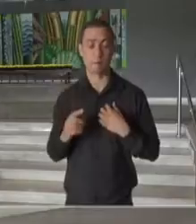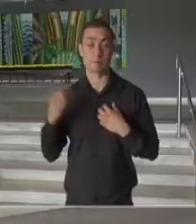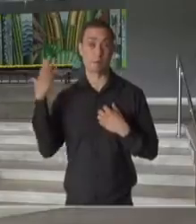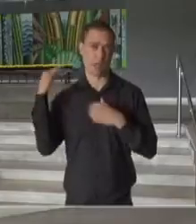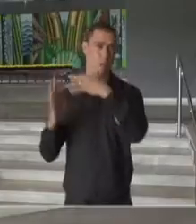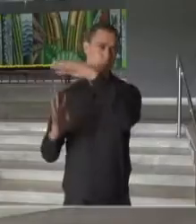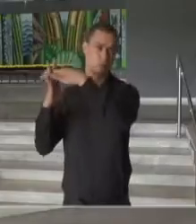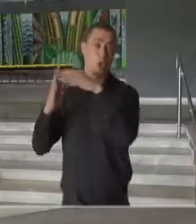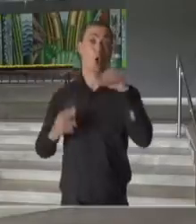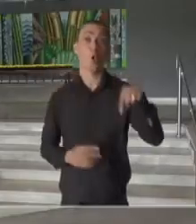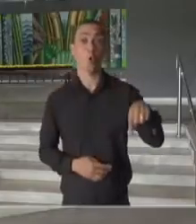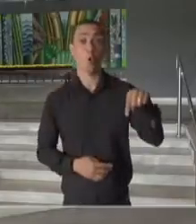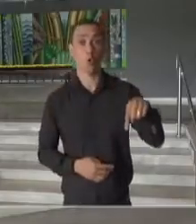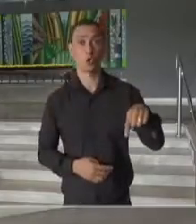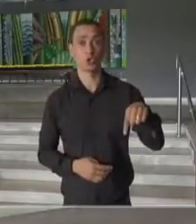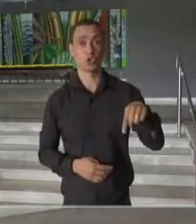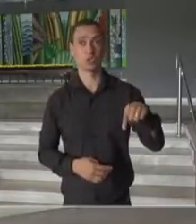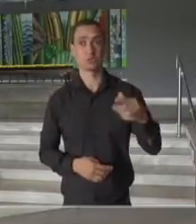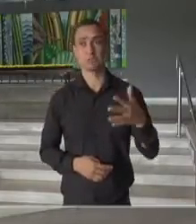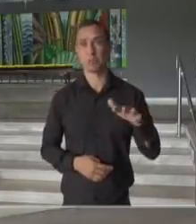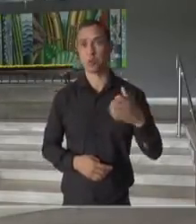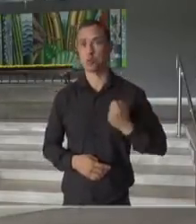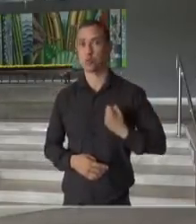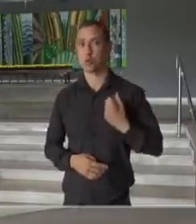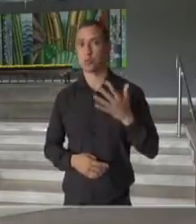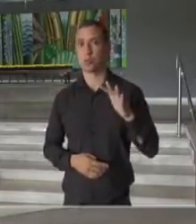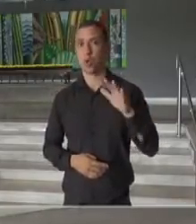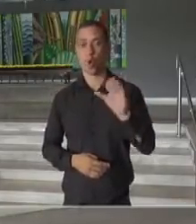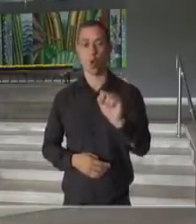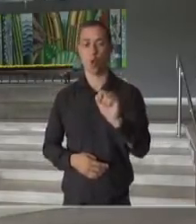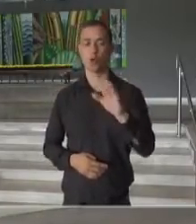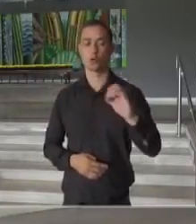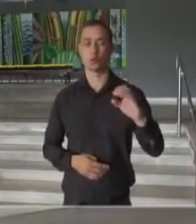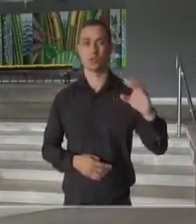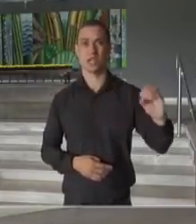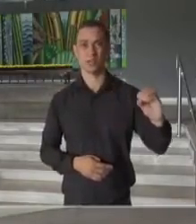Hoje nós estamos com um número próximo de 800.